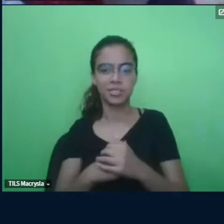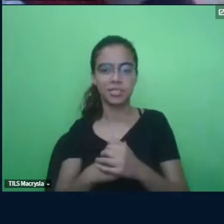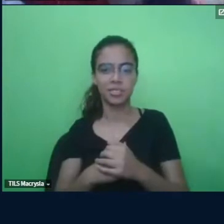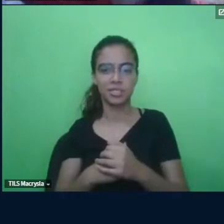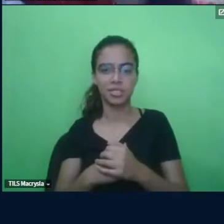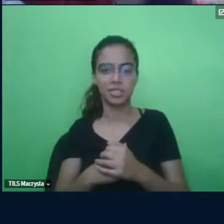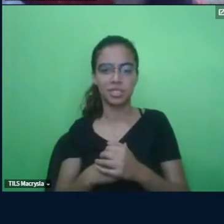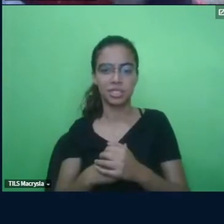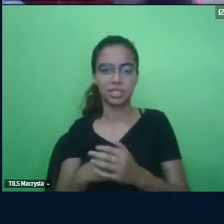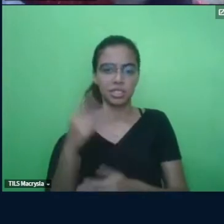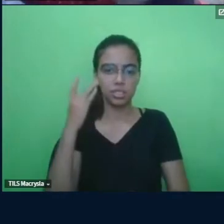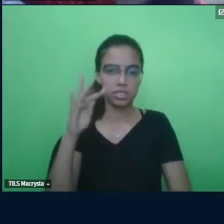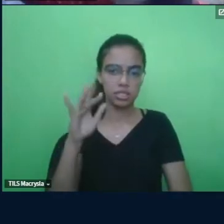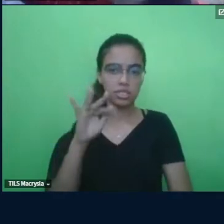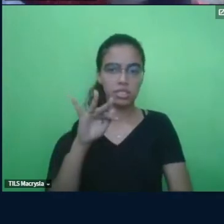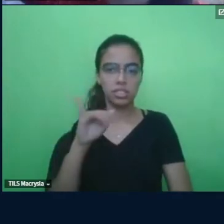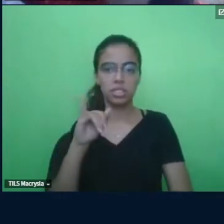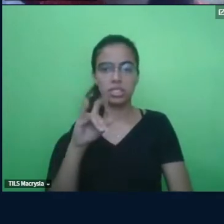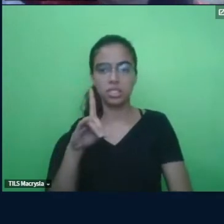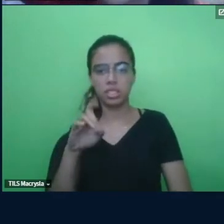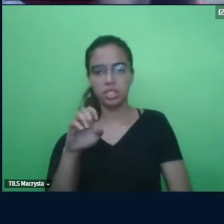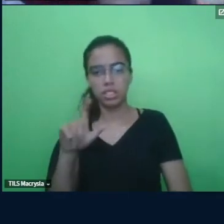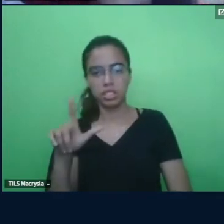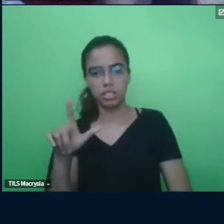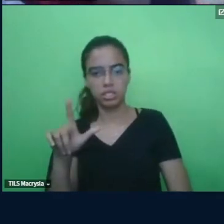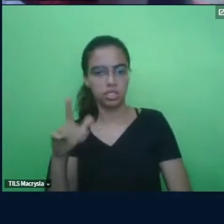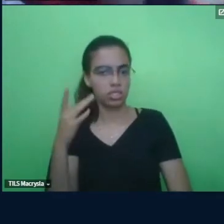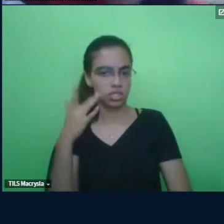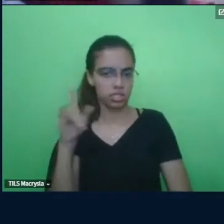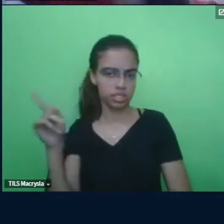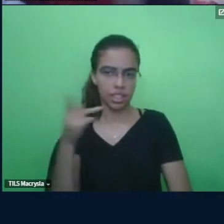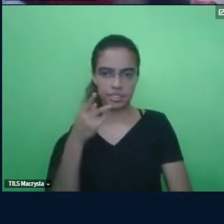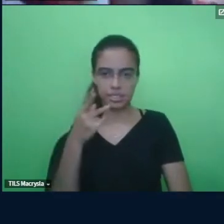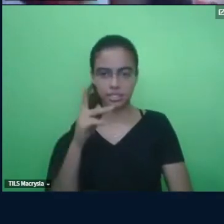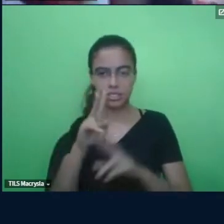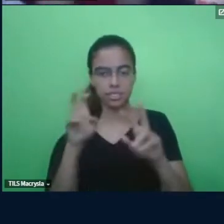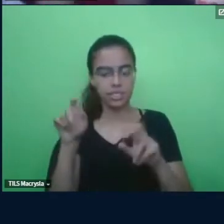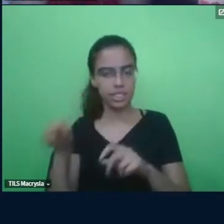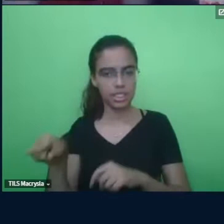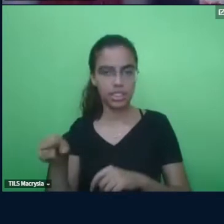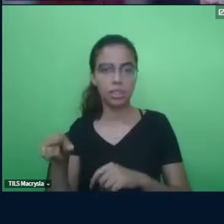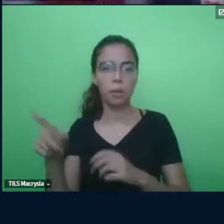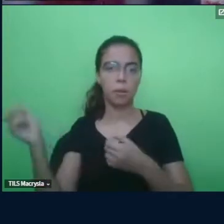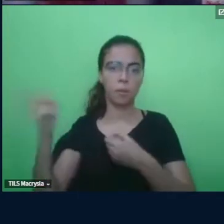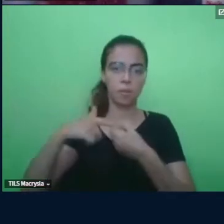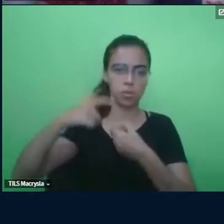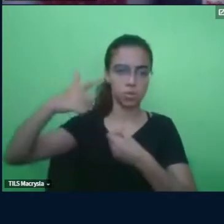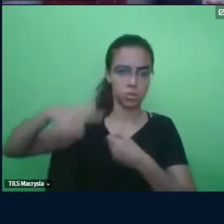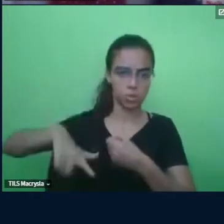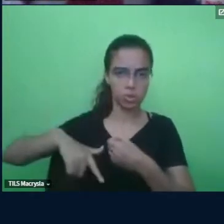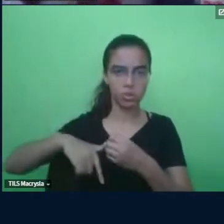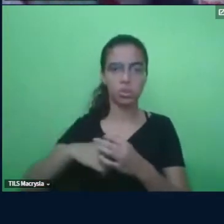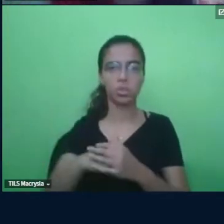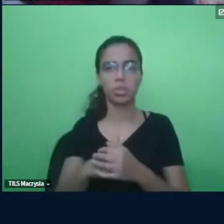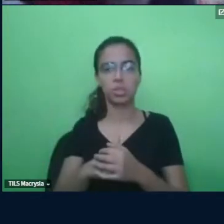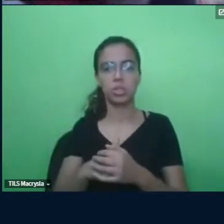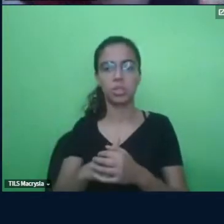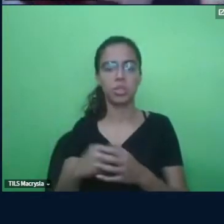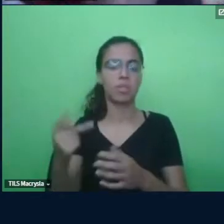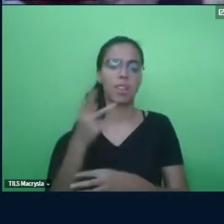Não sei se o Fidel vai tocar nesse ponto novamente, com a questão de análise de